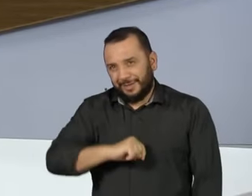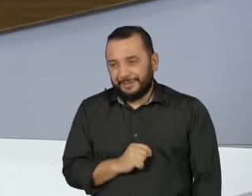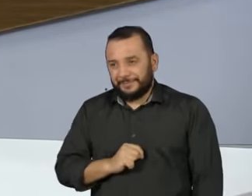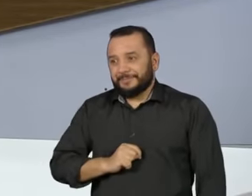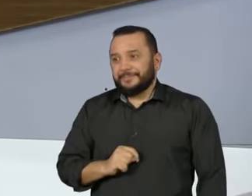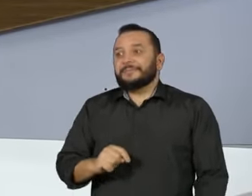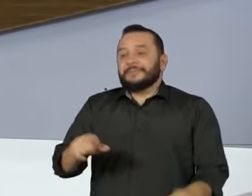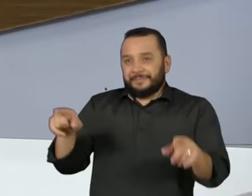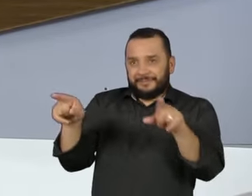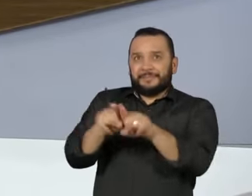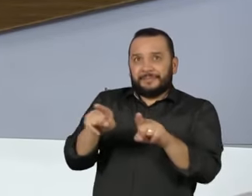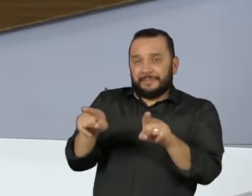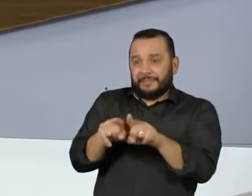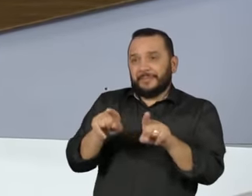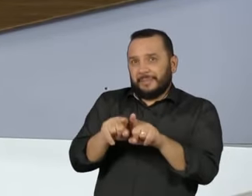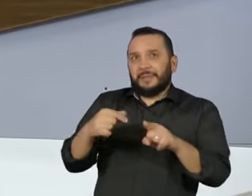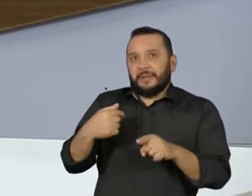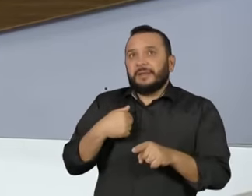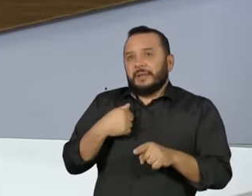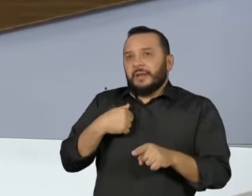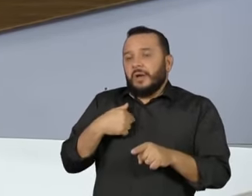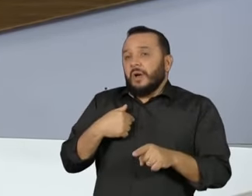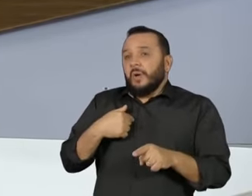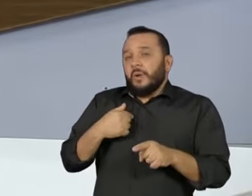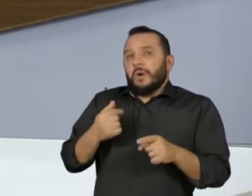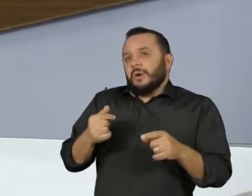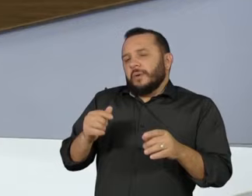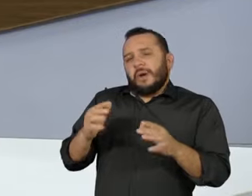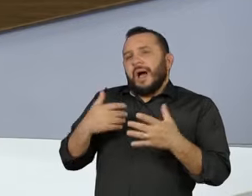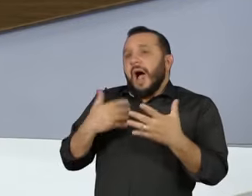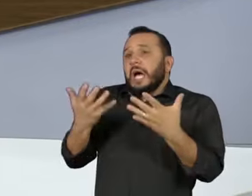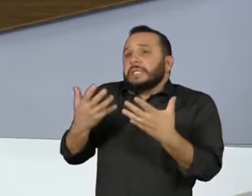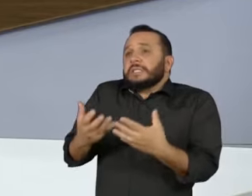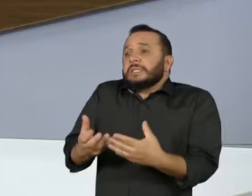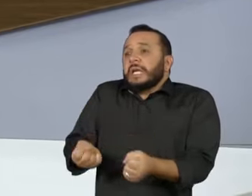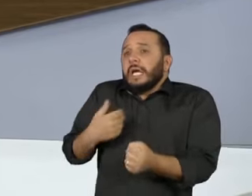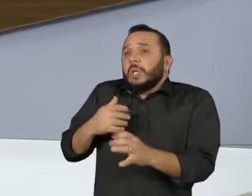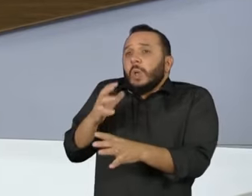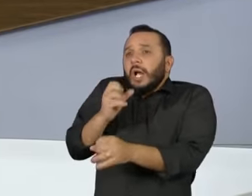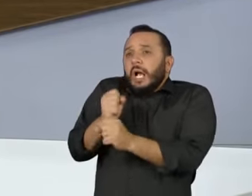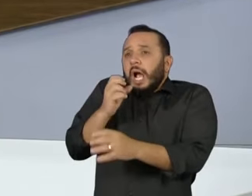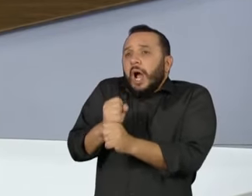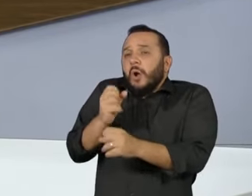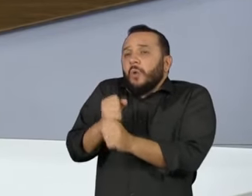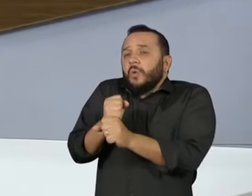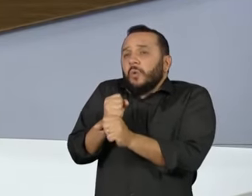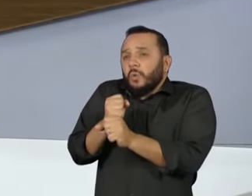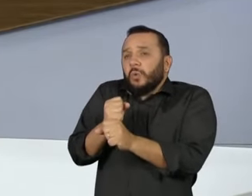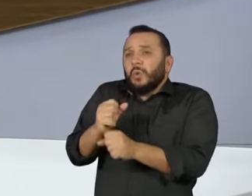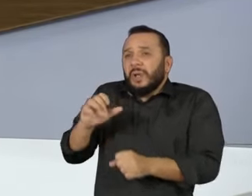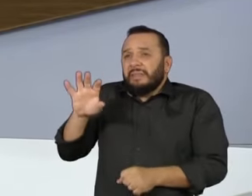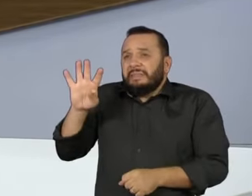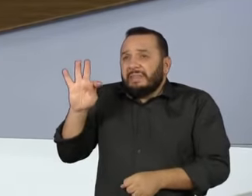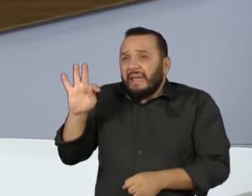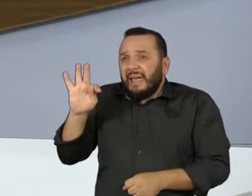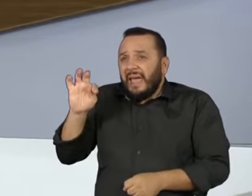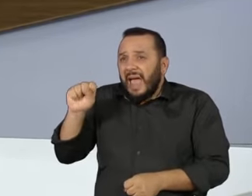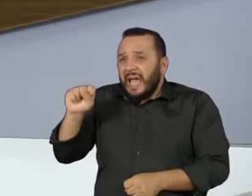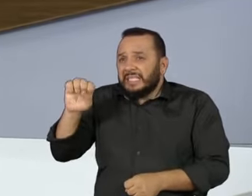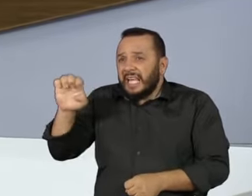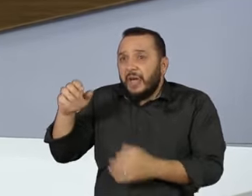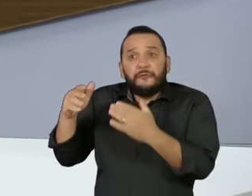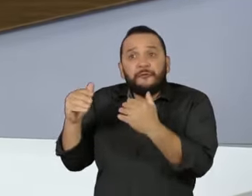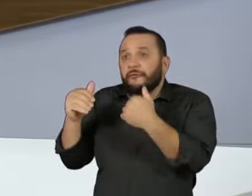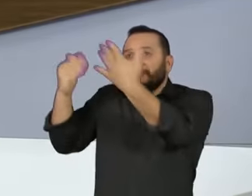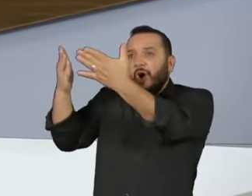resultado apurado fora do TSE, o que é estapafúrdio. O resultado vai ser apurado pelo TSE. Se